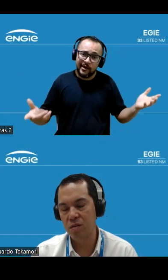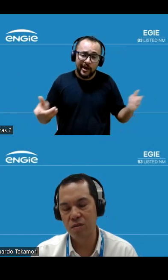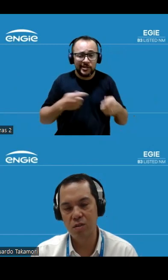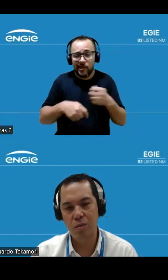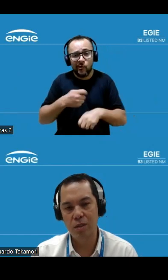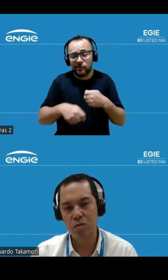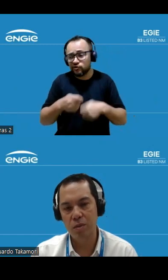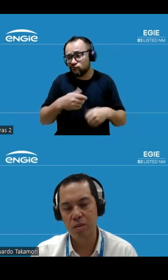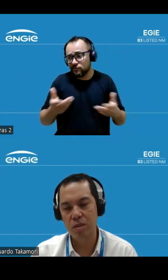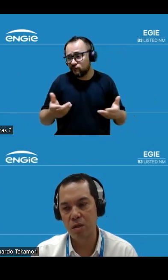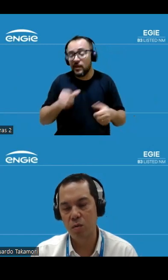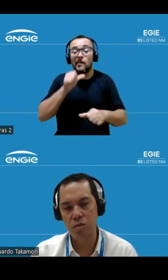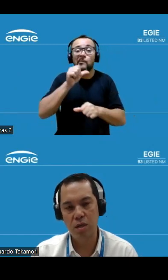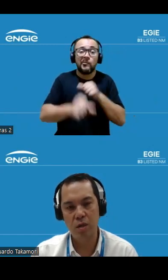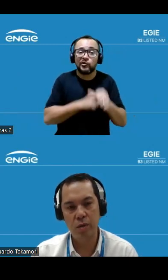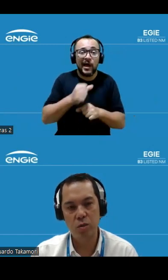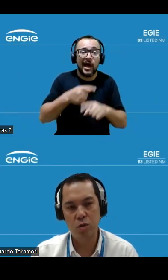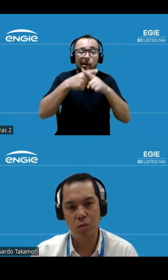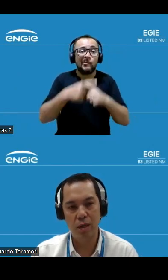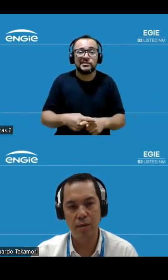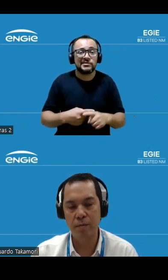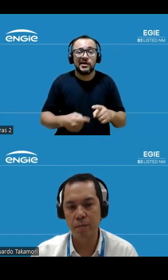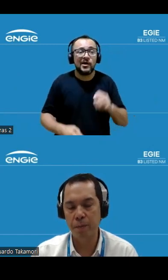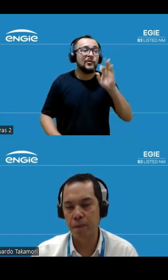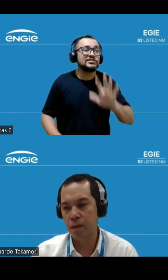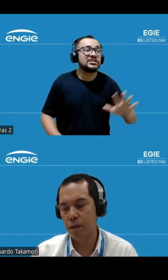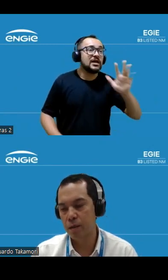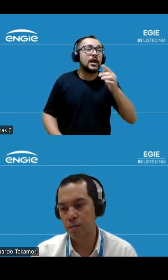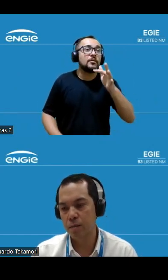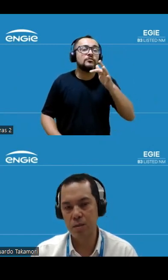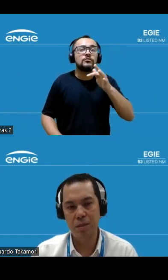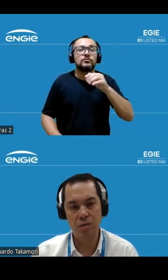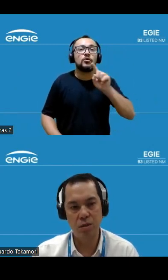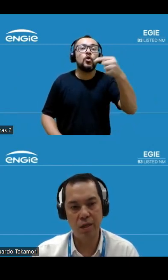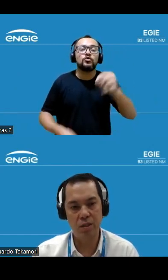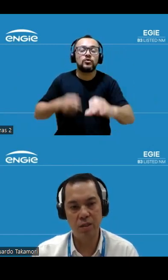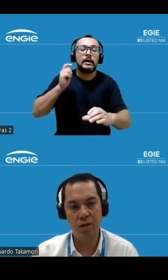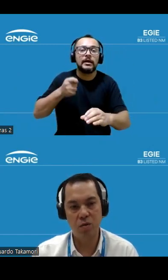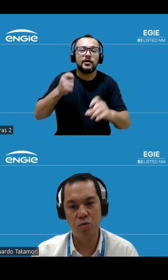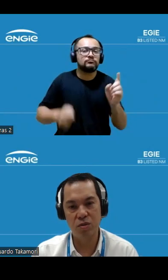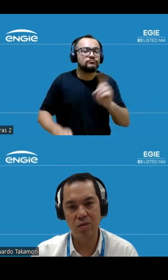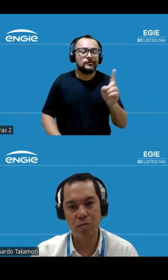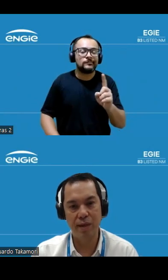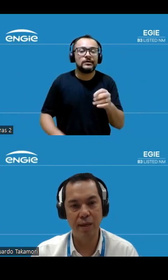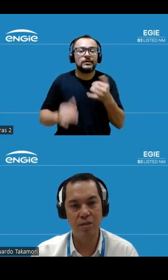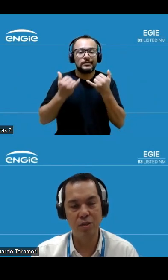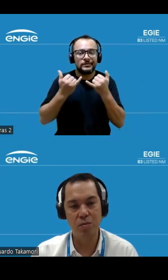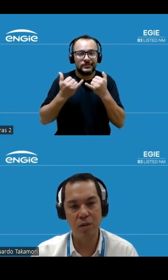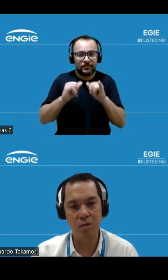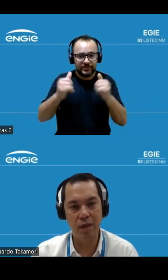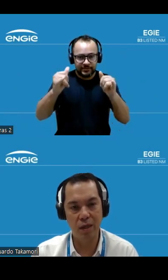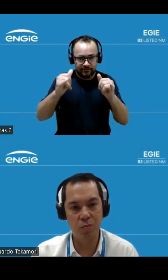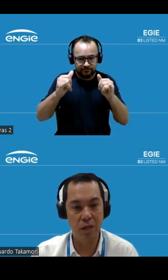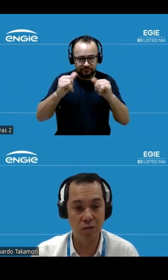altera significativamente a competição ou o cenário para esse próximo leilão transmissão de energia continua sendo um pilar de